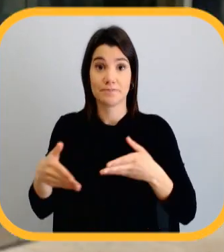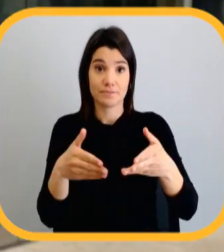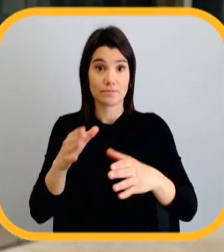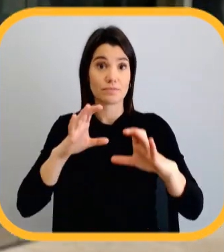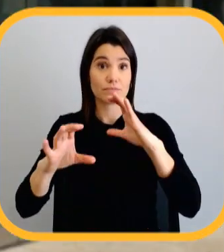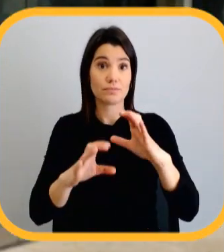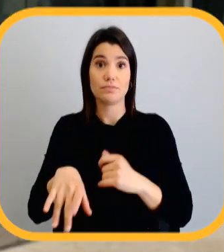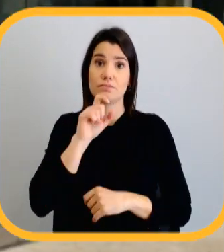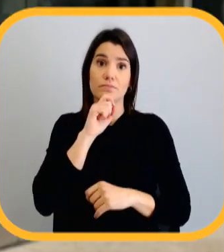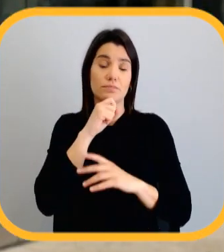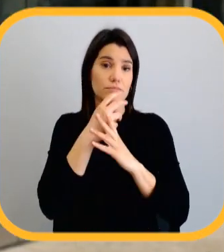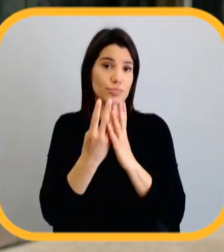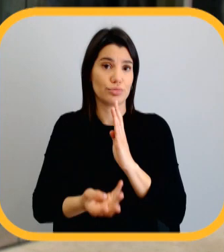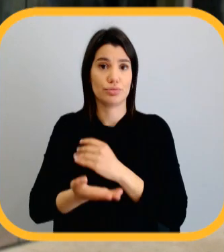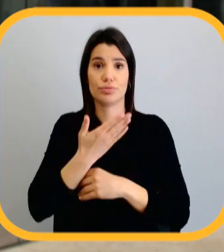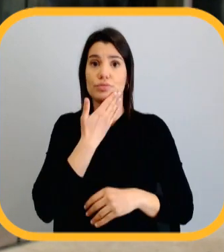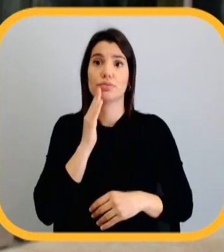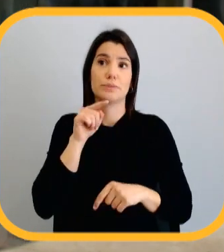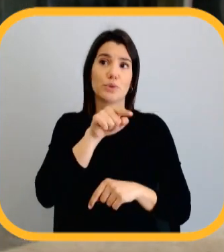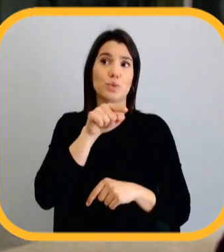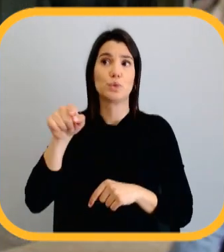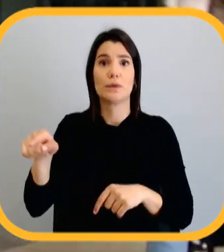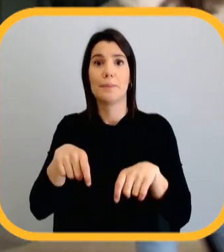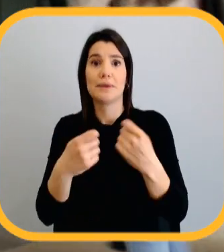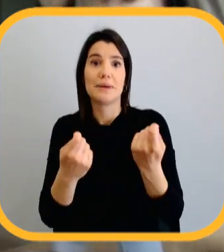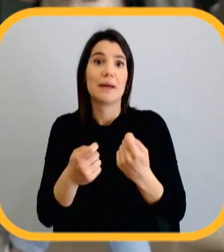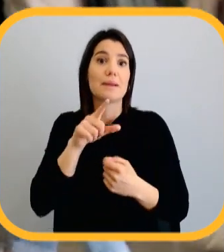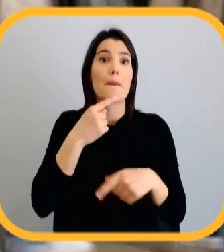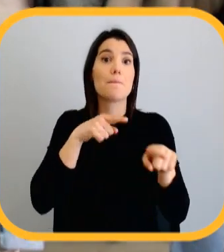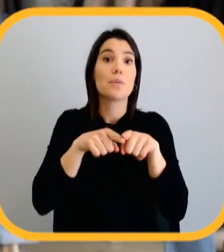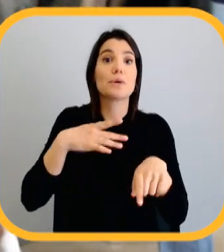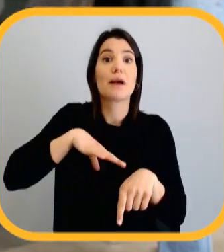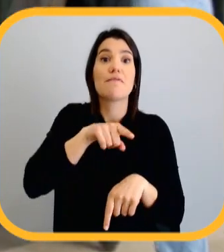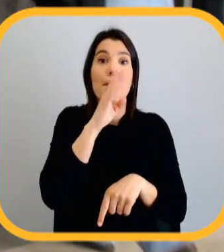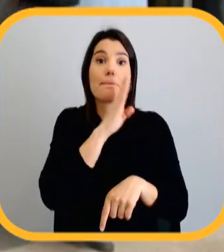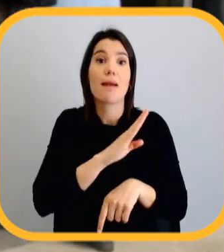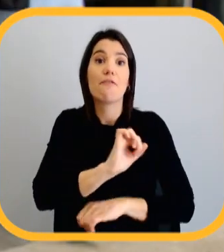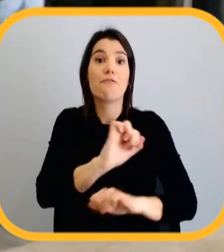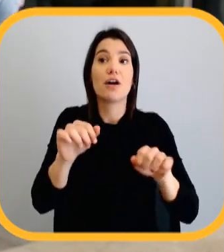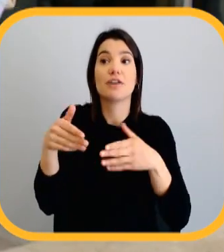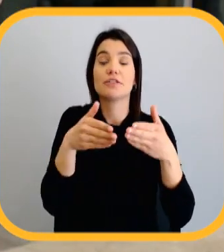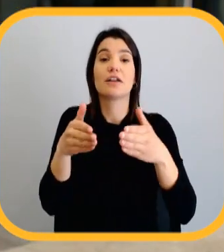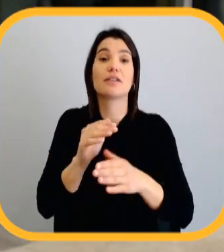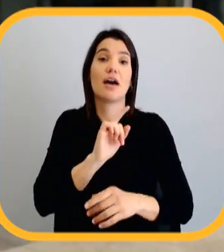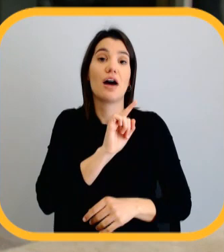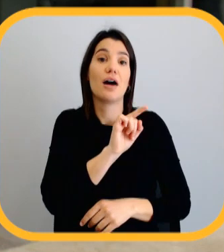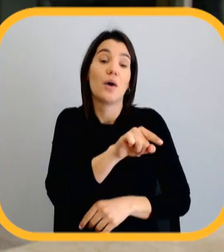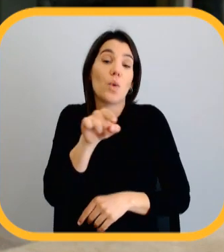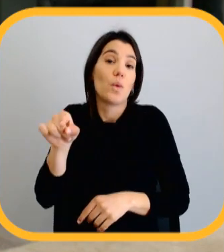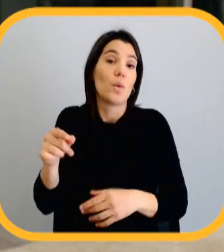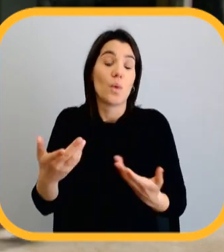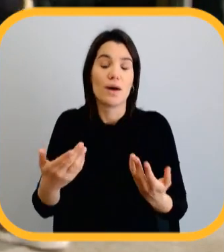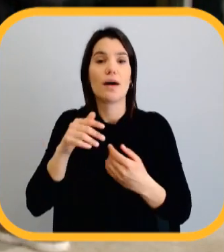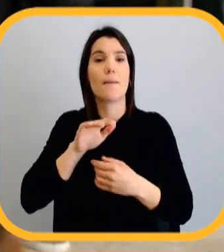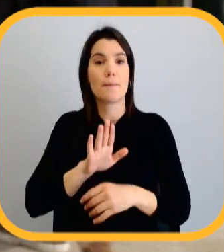Bom, as estratégias de comunicação podem ser variadas e depende muito, se calhar, dos partidos e da política que querem implementar ou da estratégia que querem seguir.